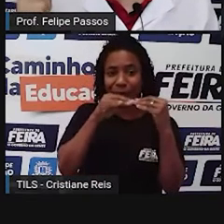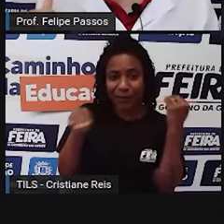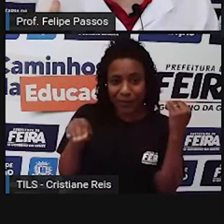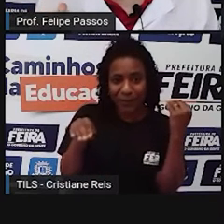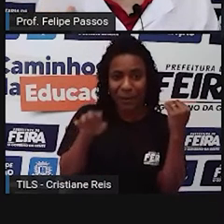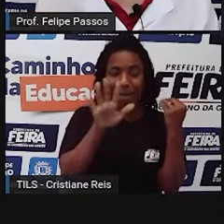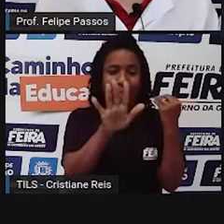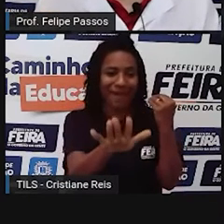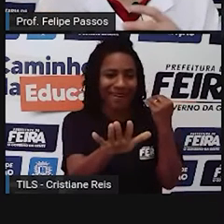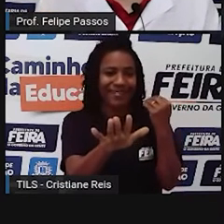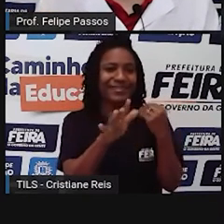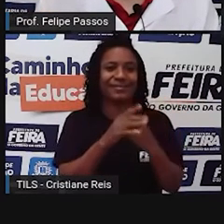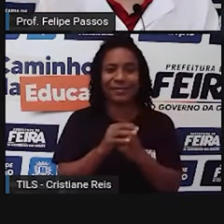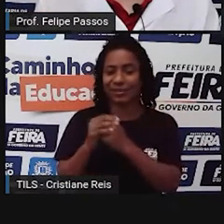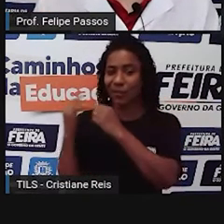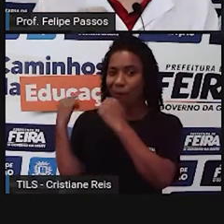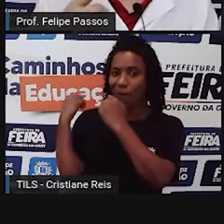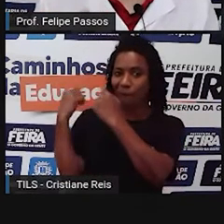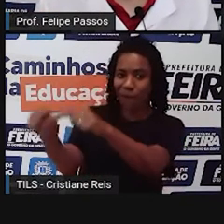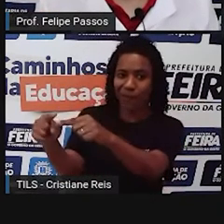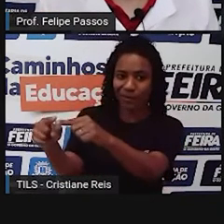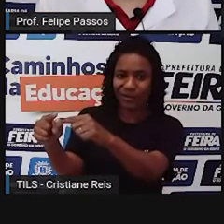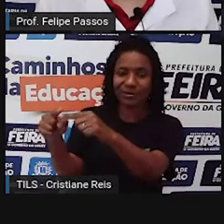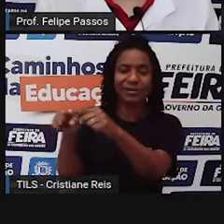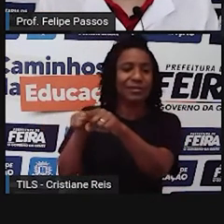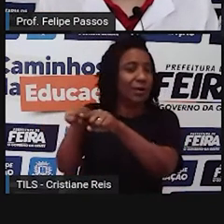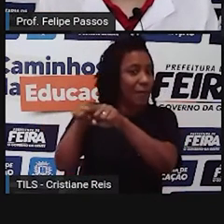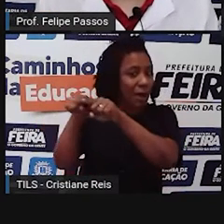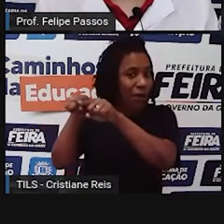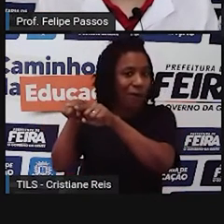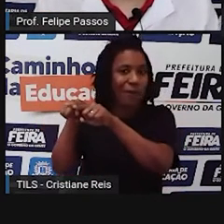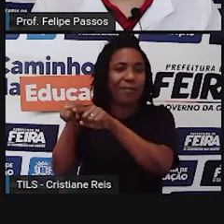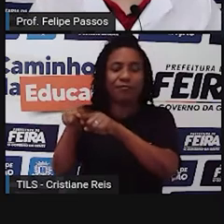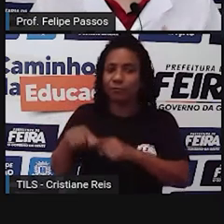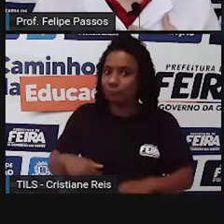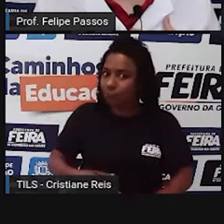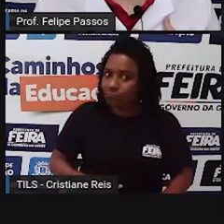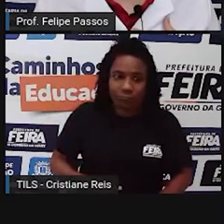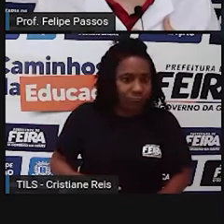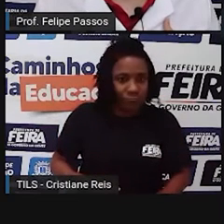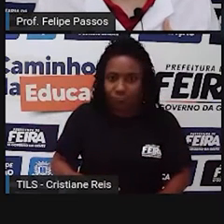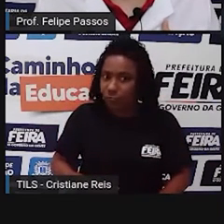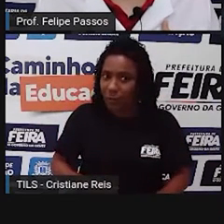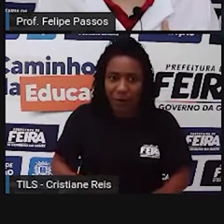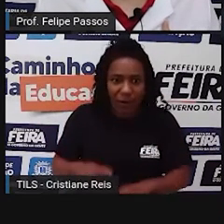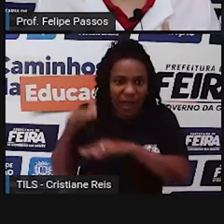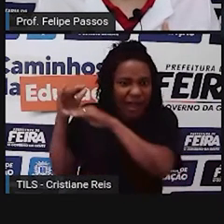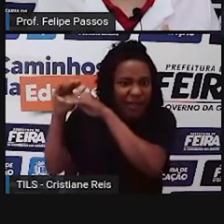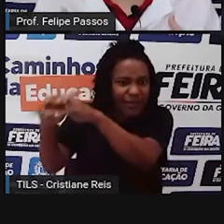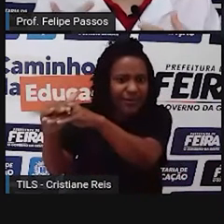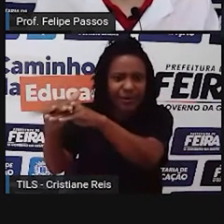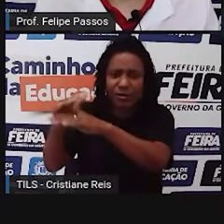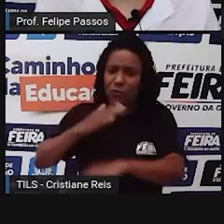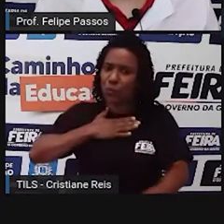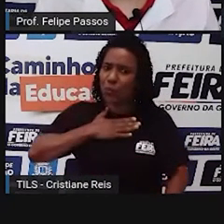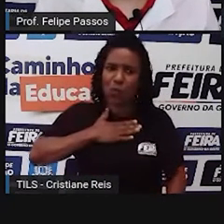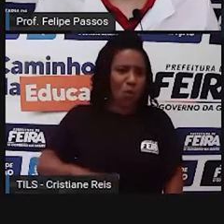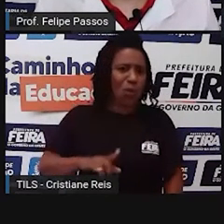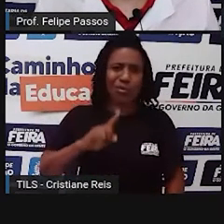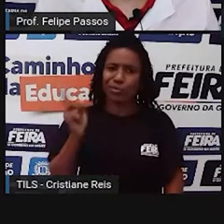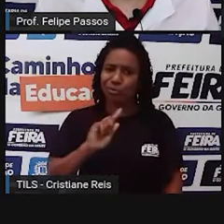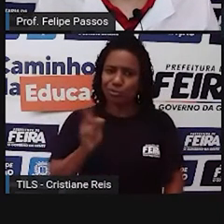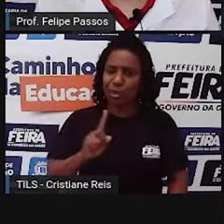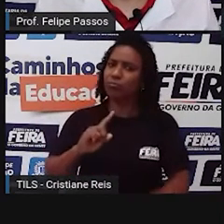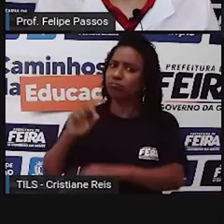mas se alguém for ofender, mexer com o seu irmão, mexer com a irmã, isso lhe magoa, isso lhe machuca, você vai querer defender